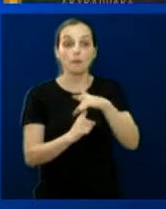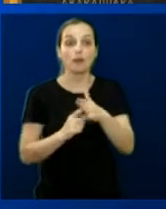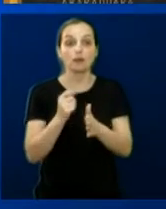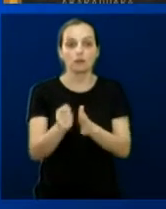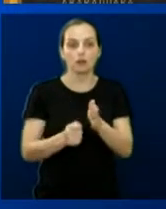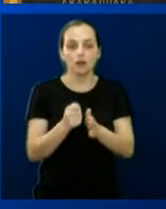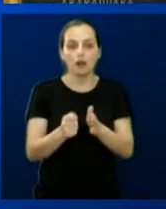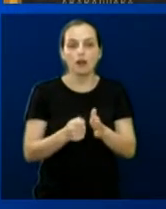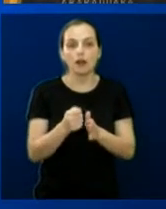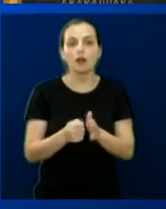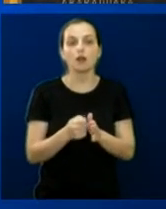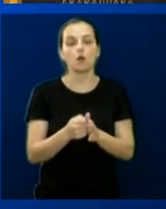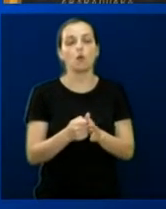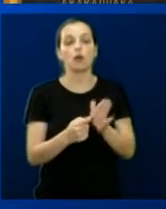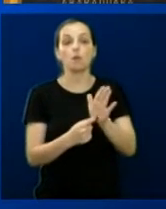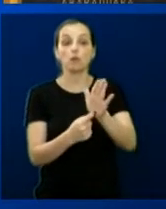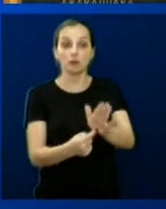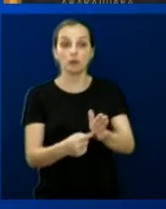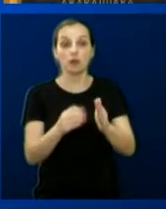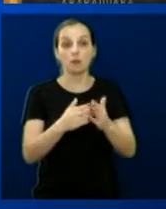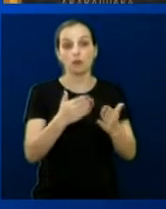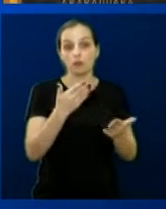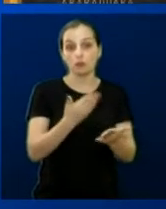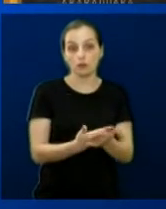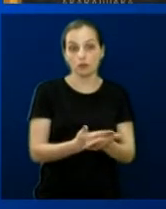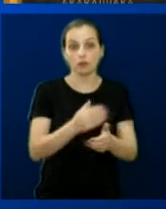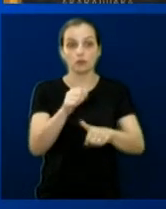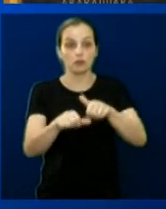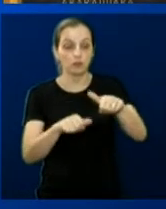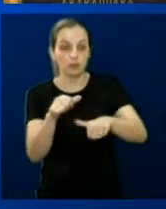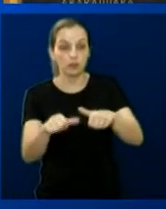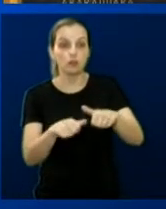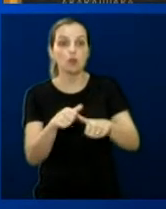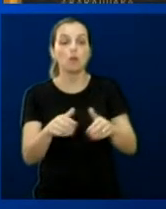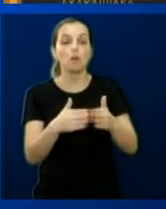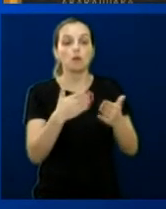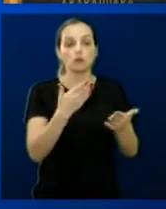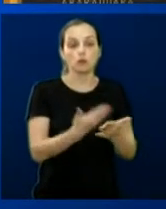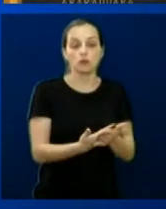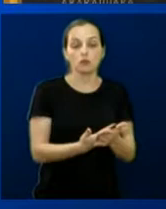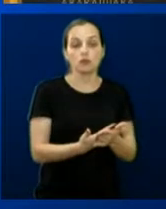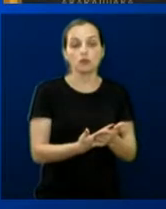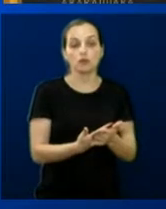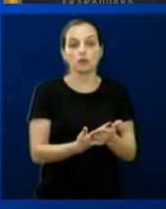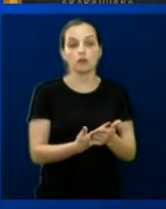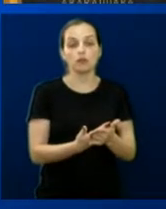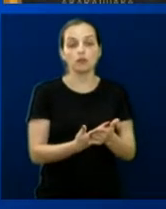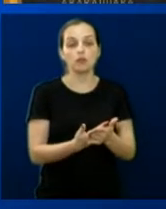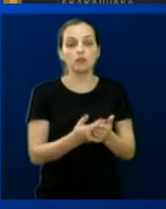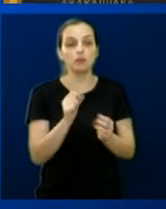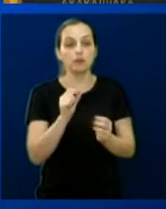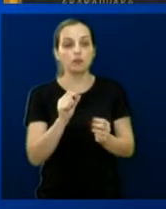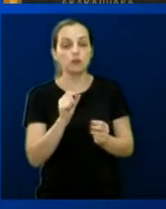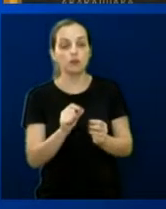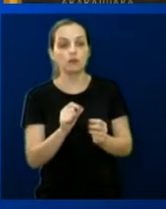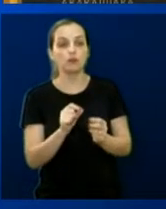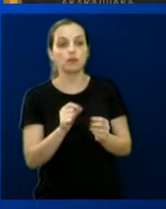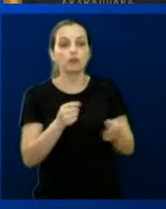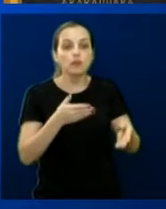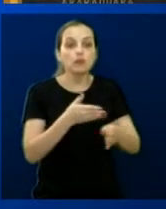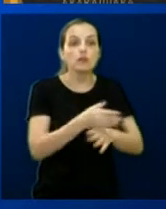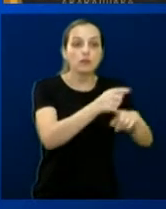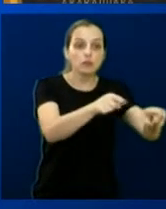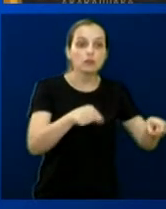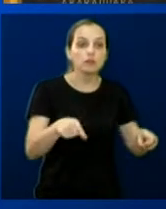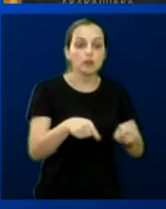cidade e aplicar na escola, transformar a escola em um modelo de escola sustentável. Ela levou ao nosso gabinete e nós vamos levar esse projeto à